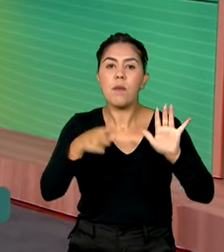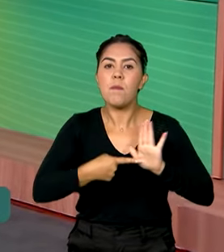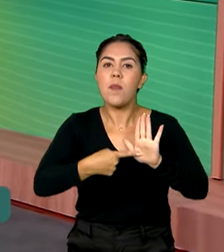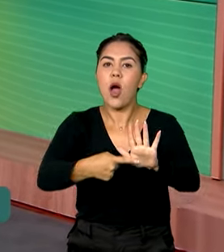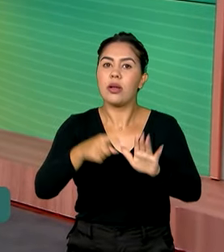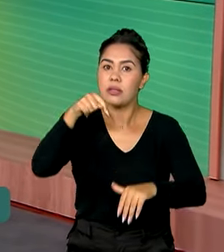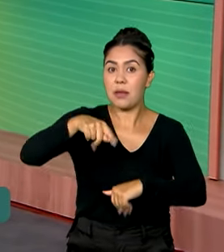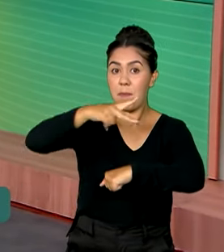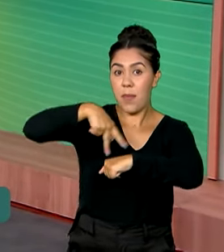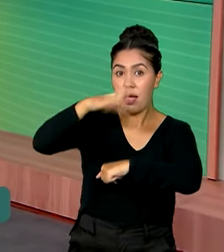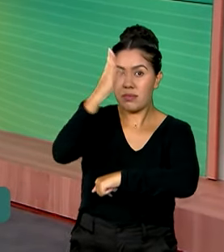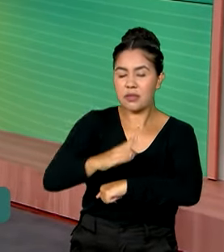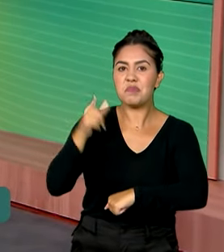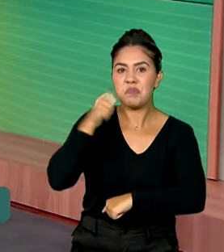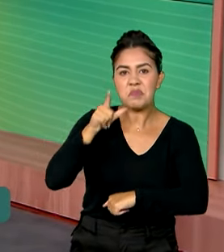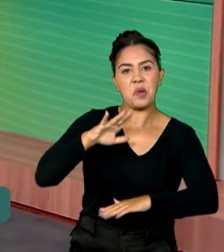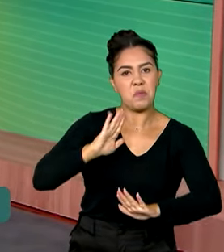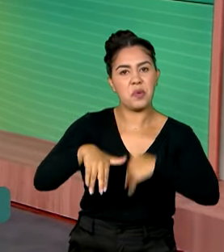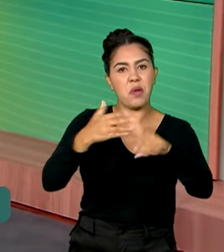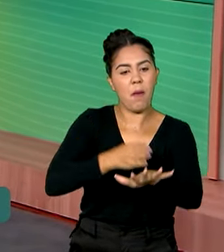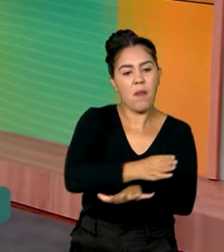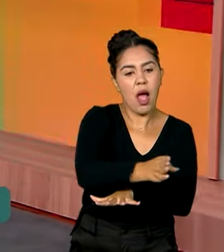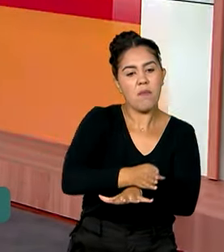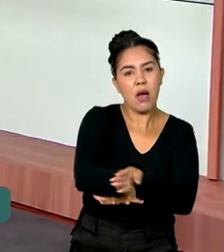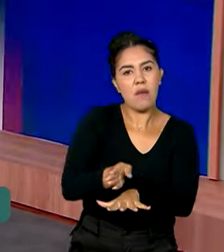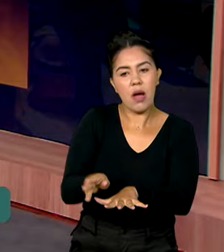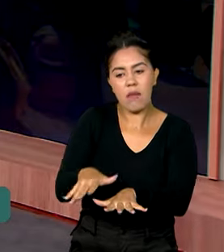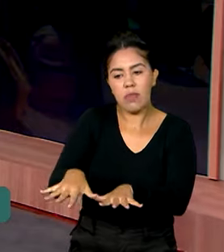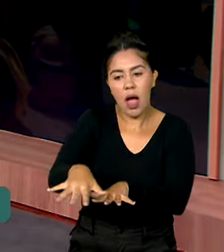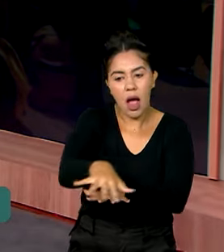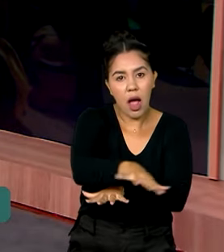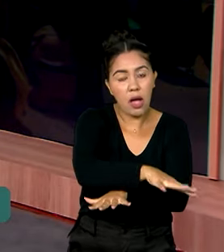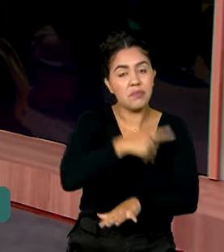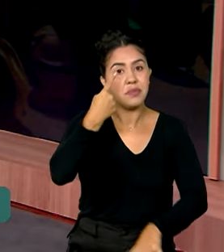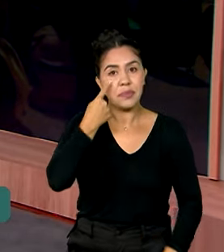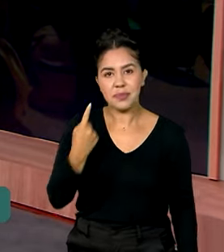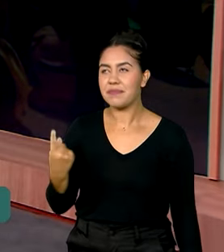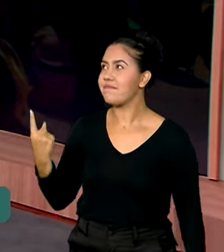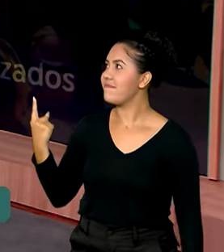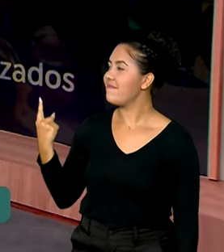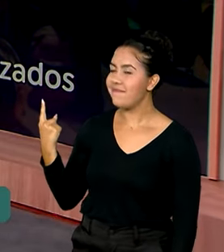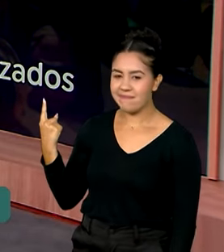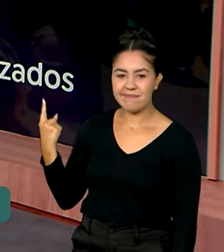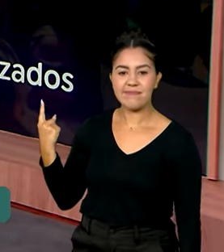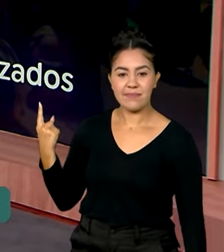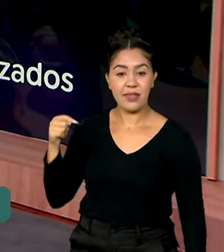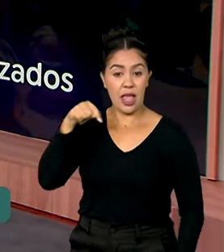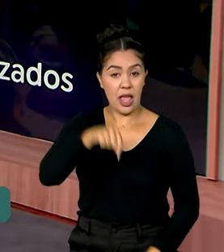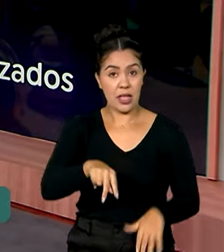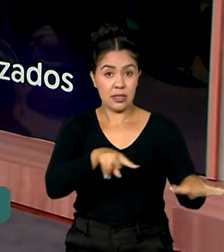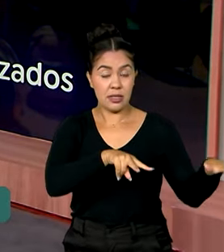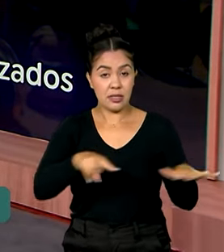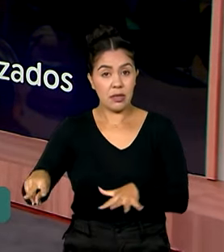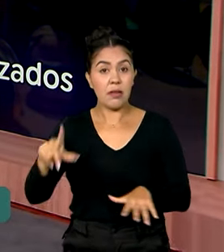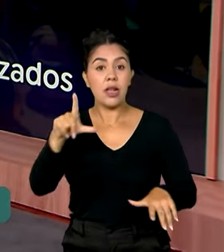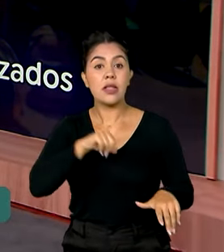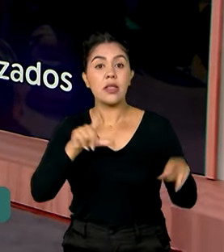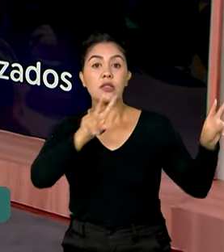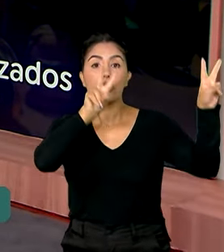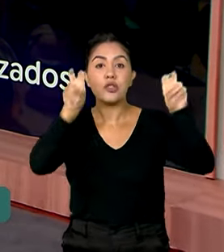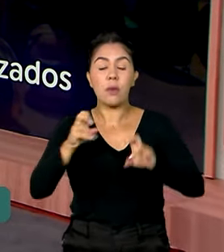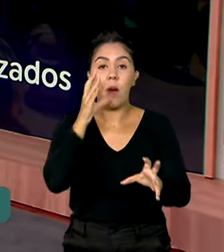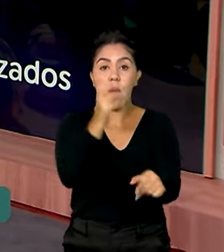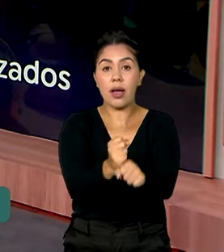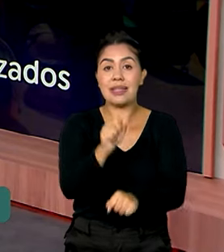está avançando em diferentes áreas. Então, vamos acompanhar aqui no telão. A gente tem aí, essa semana, começou com a chegada do quinto voo